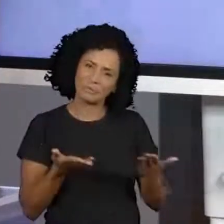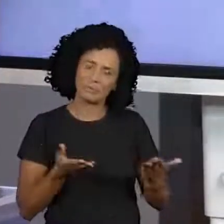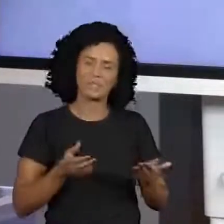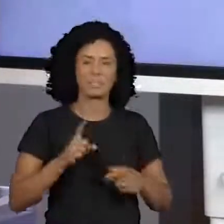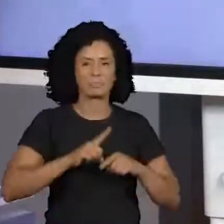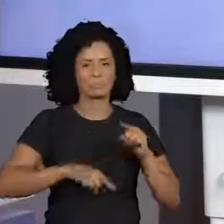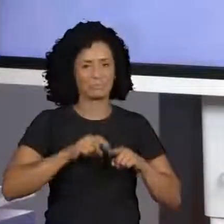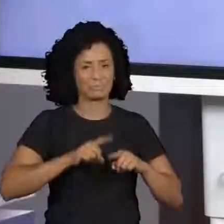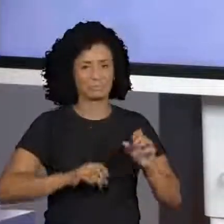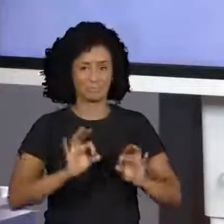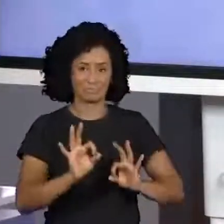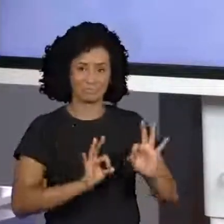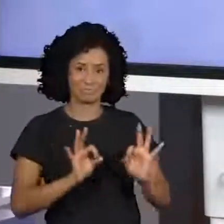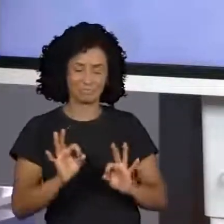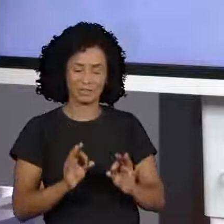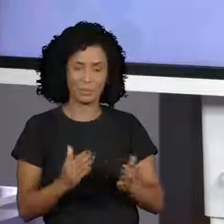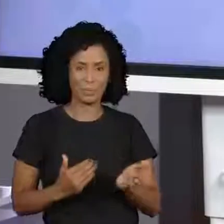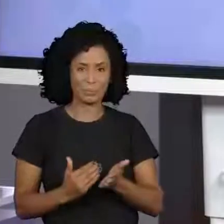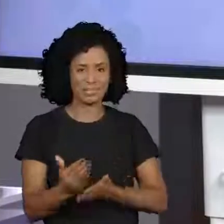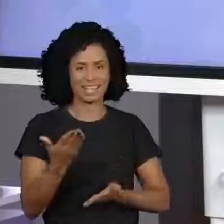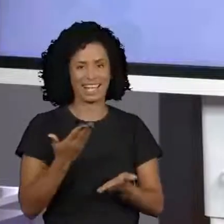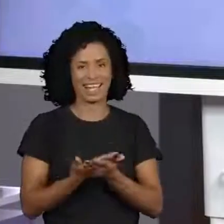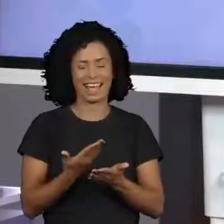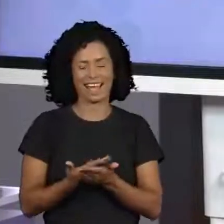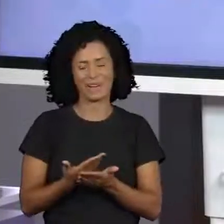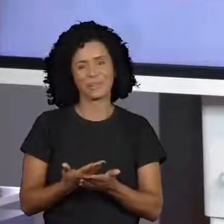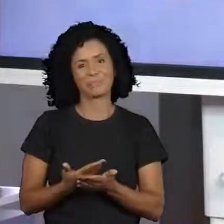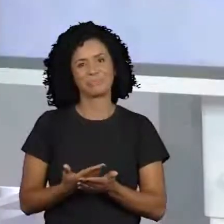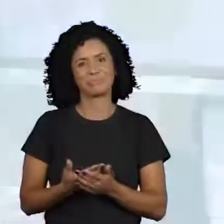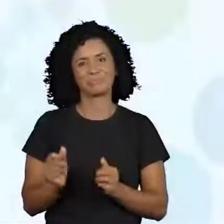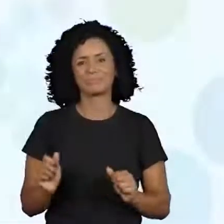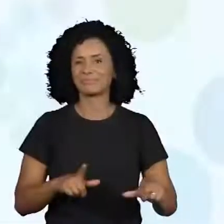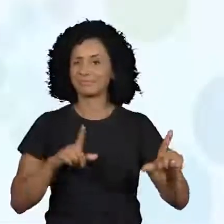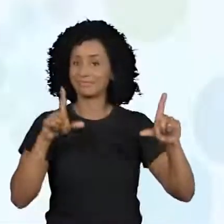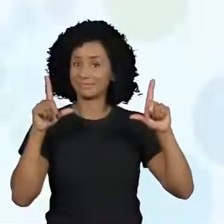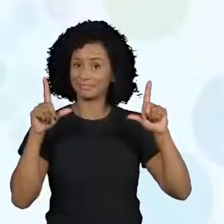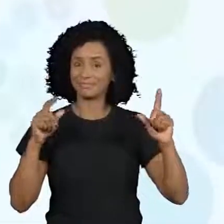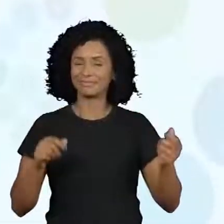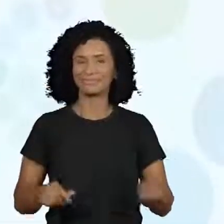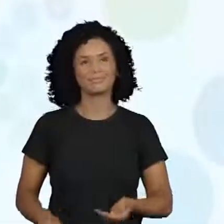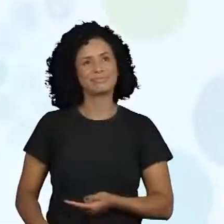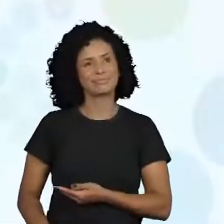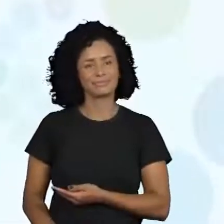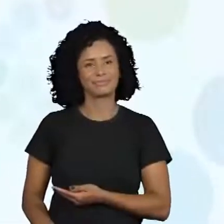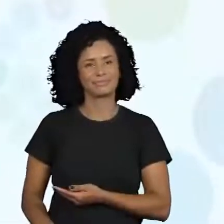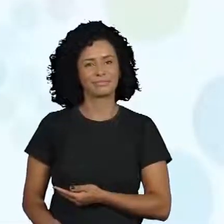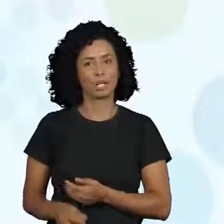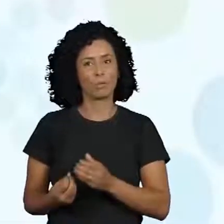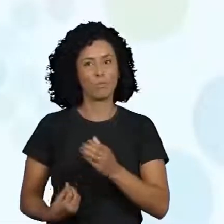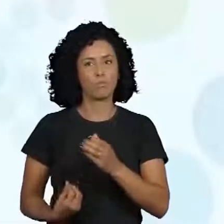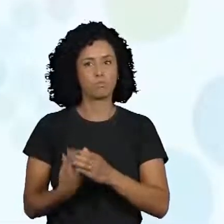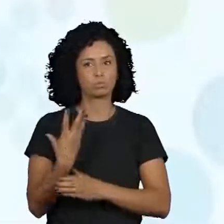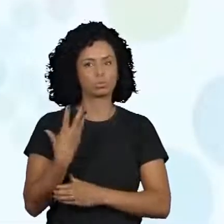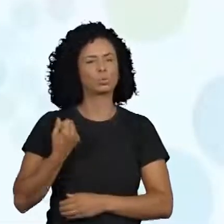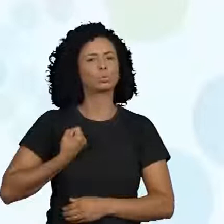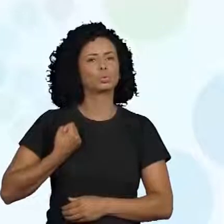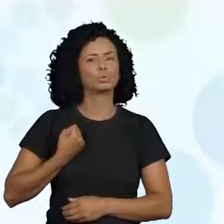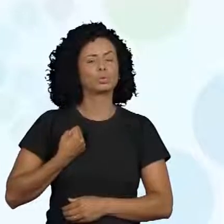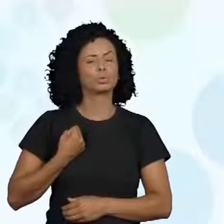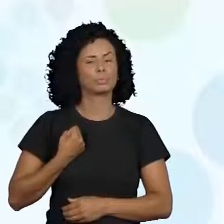-vindos e vamos para a aula de hoje. Na tela, a origem dos números.